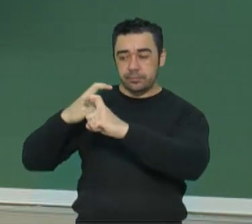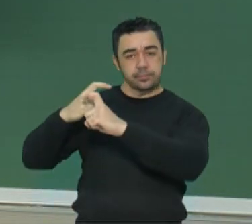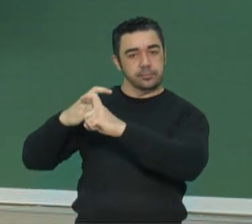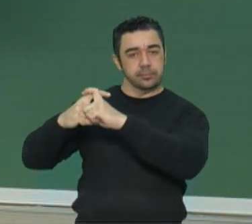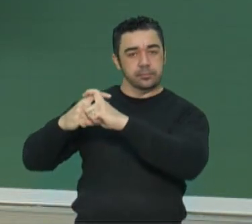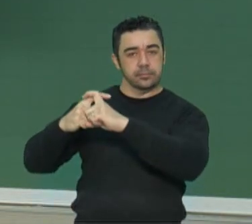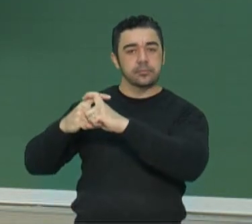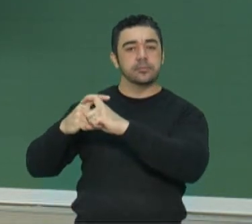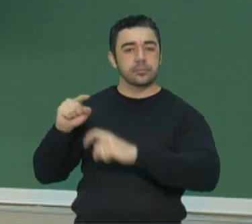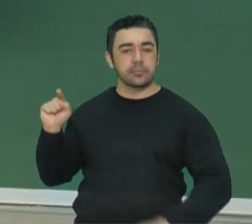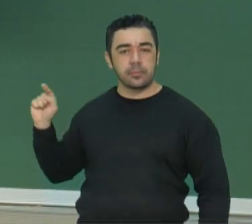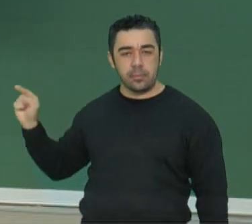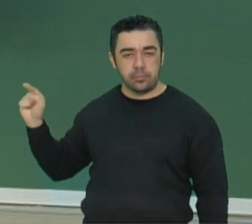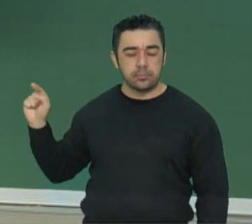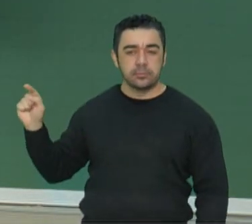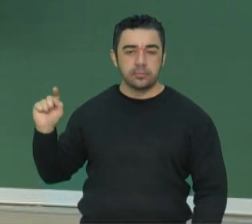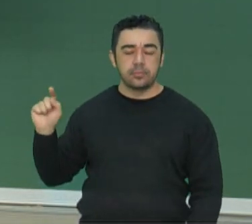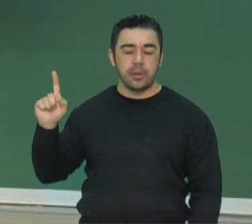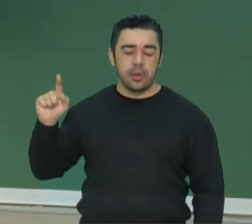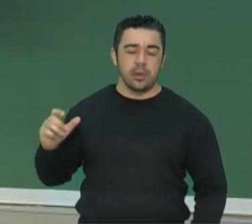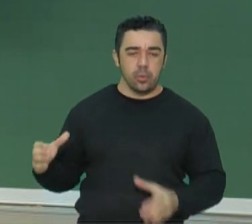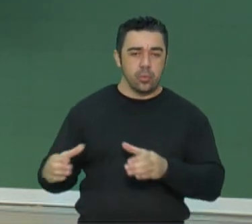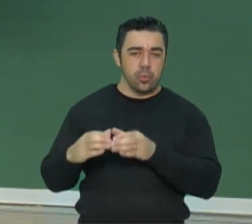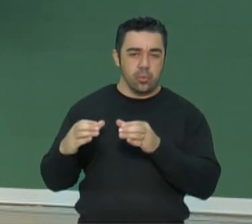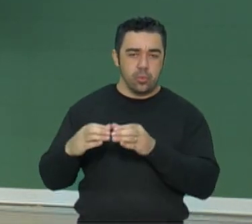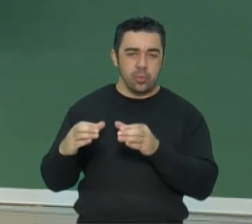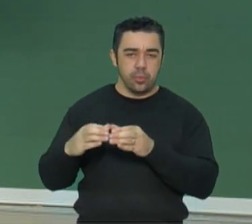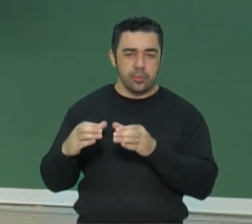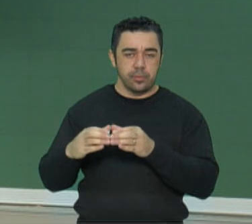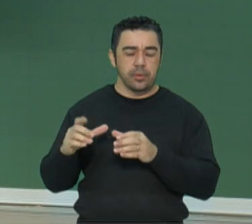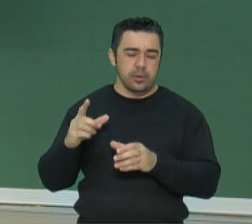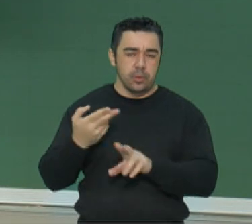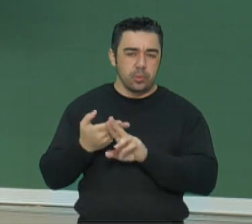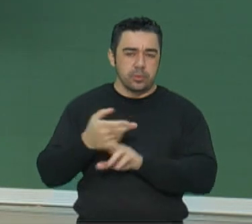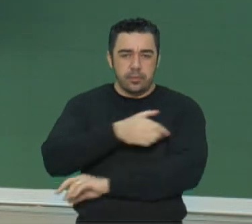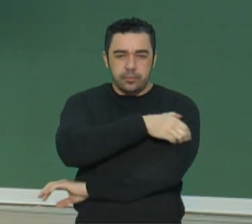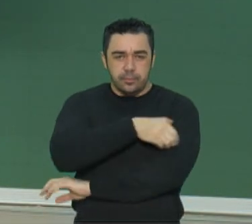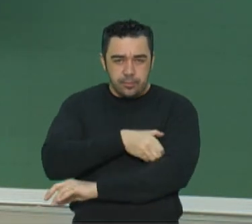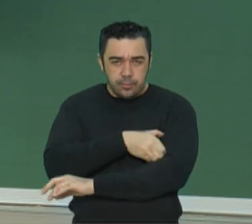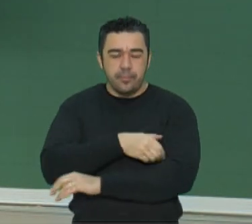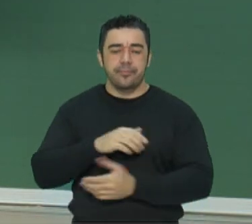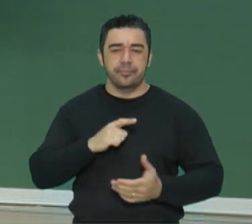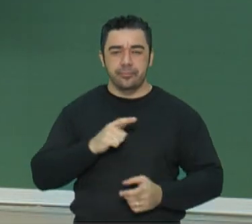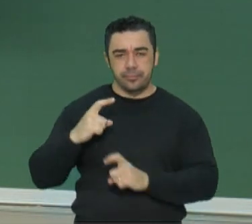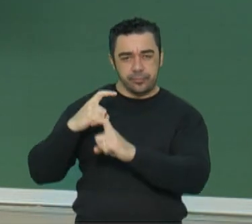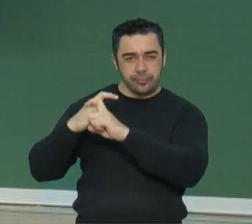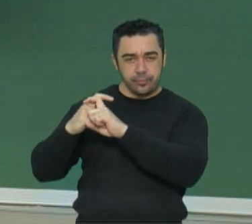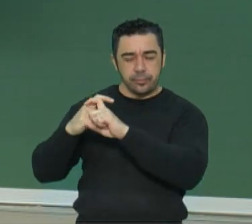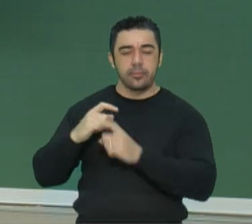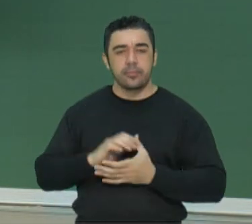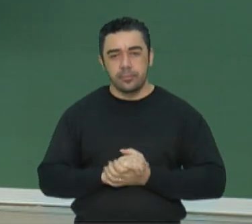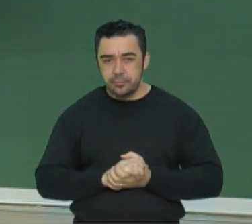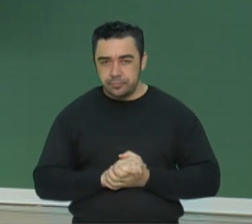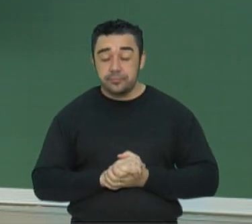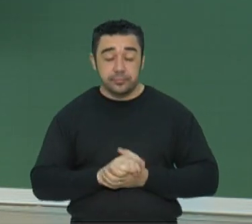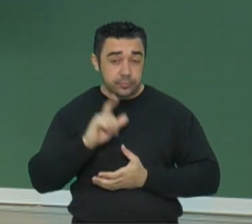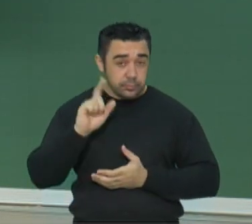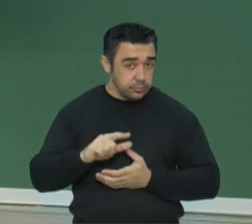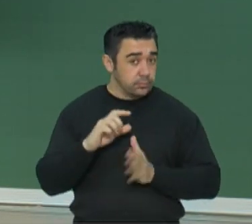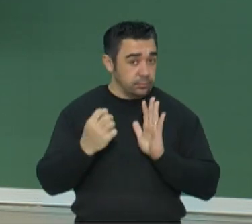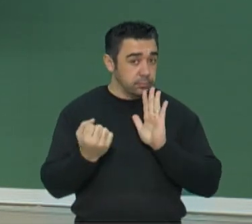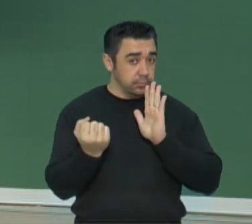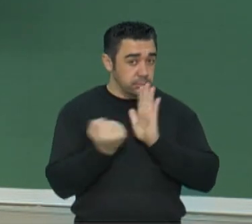Partido Nacional Socialista dos Trabalhadores Alemão, ali com a suástica no meio. Símbolos muito